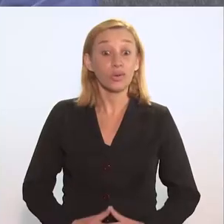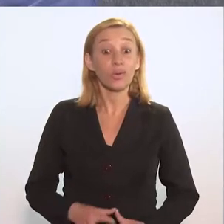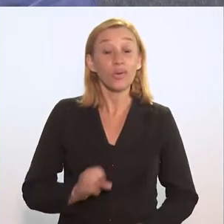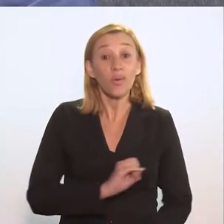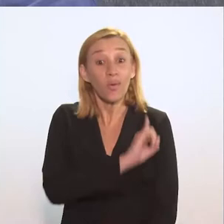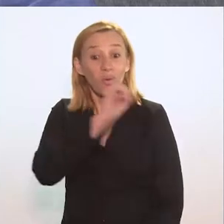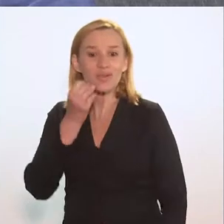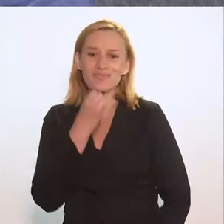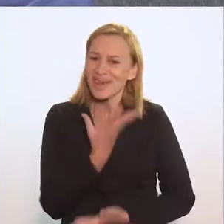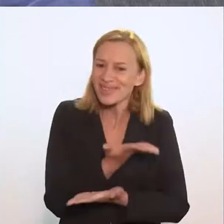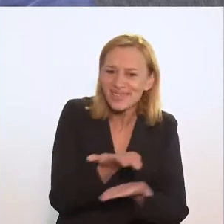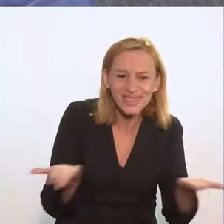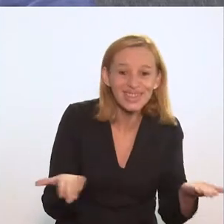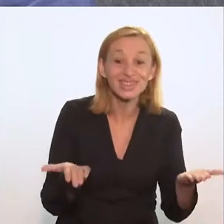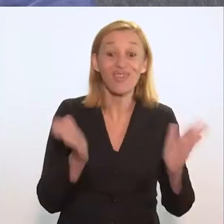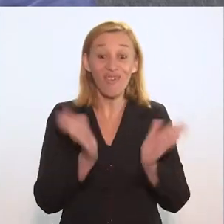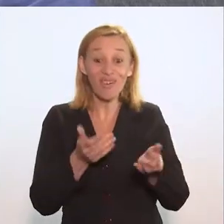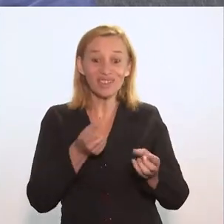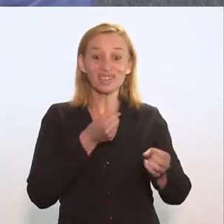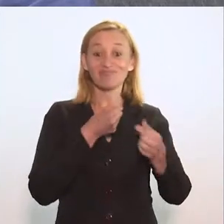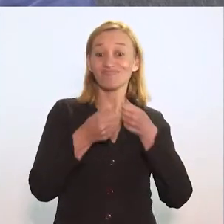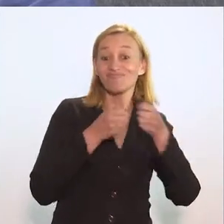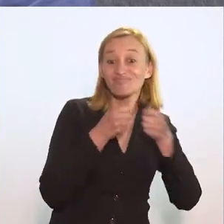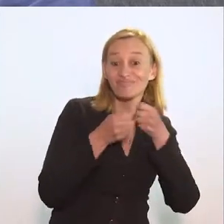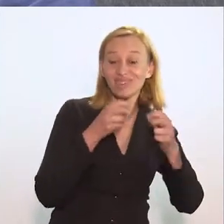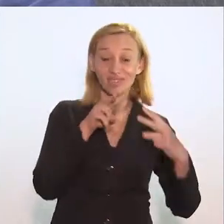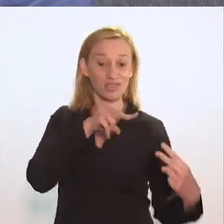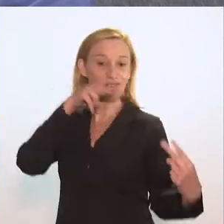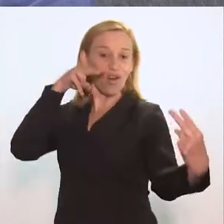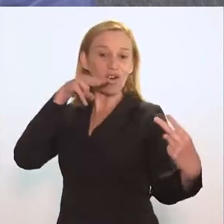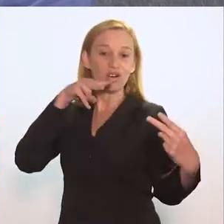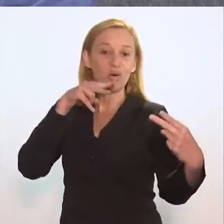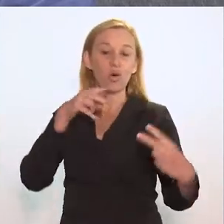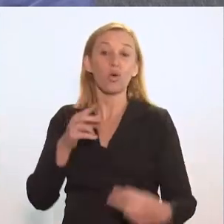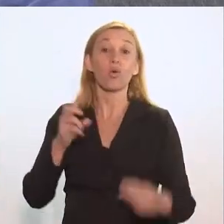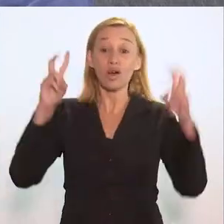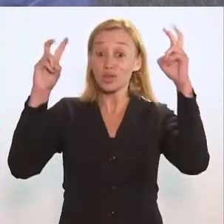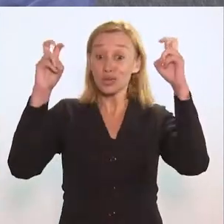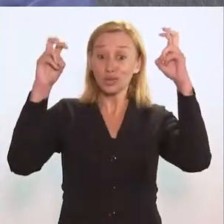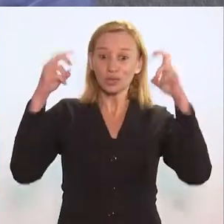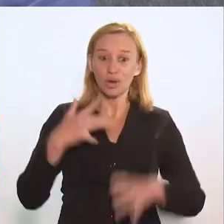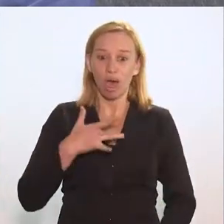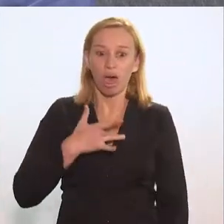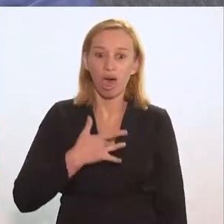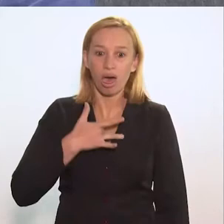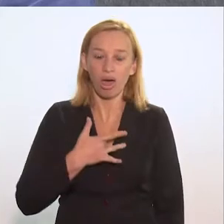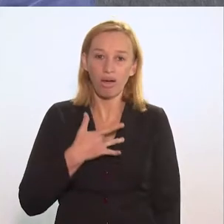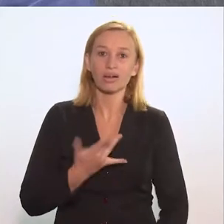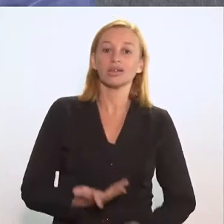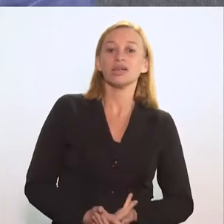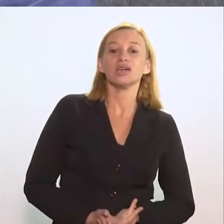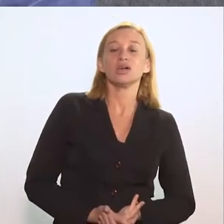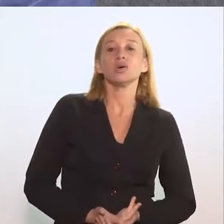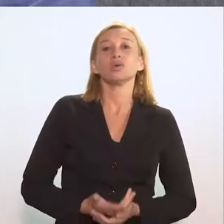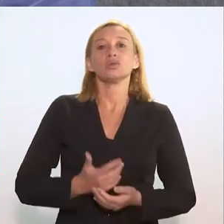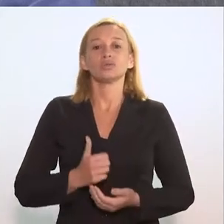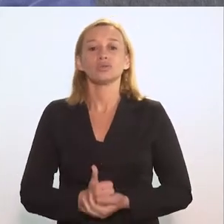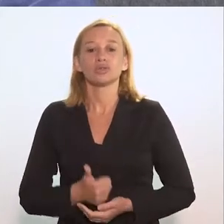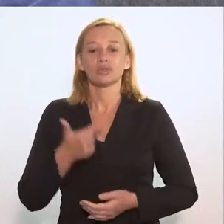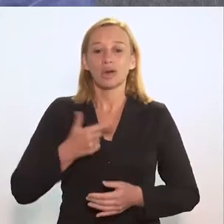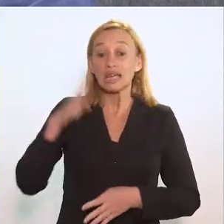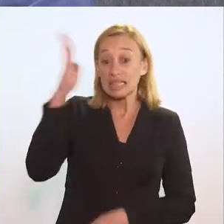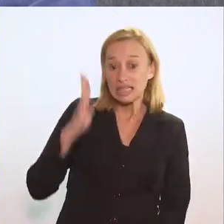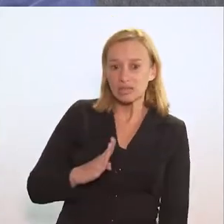Olá, sejam muito bem-vindos no debate virtual de hoje. Vamos falar sobre a tuberculose. Segundo a Organização Mundial da Saúde,